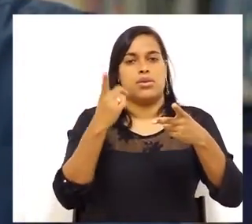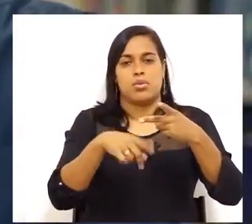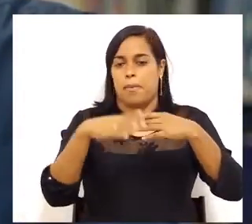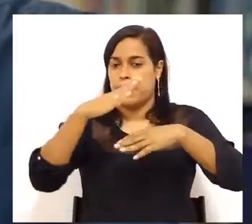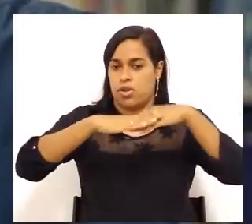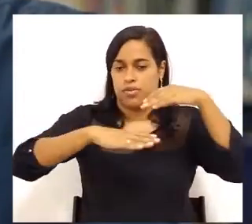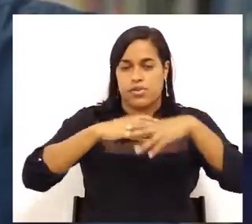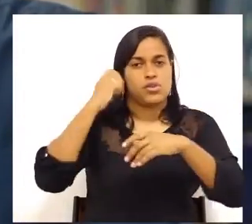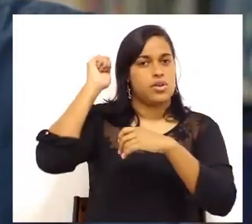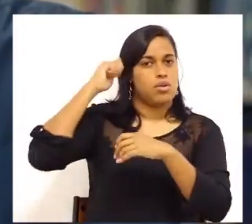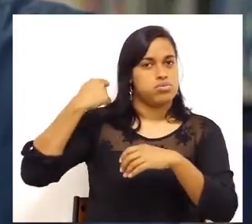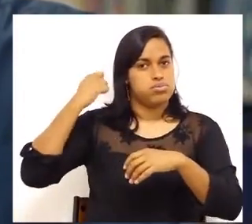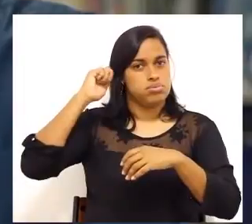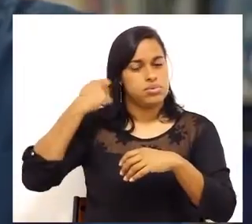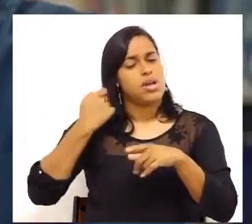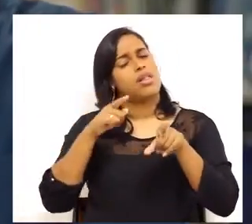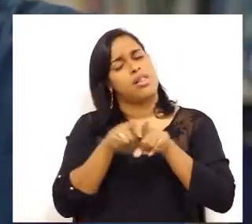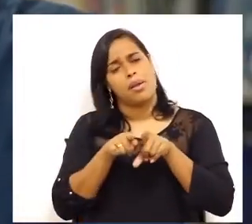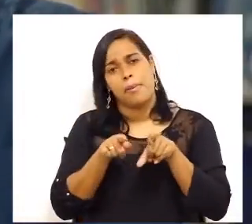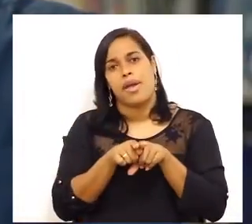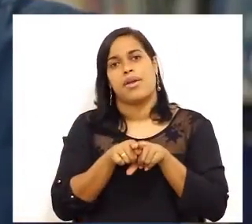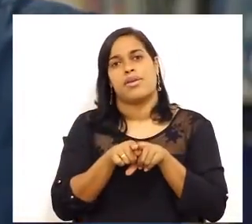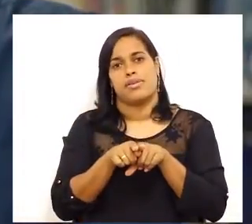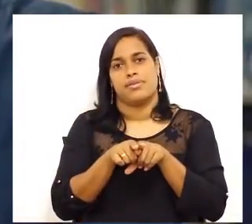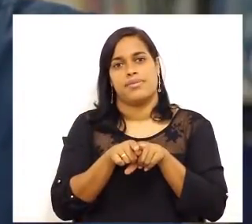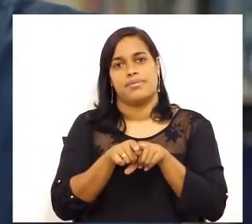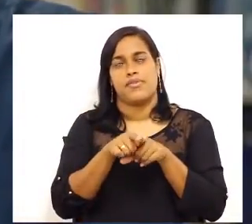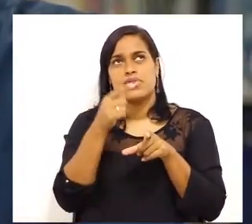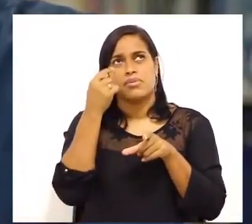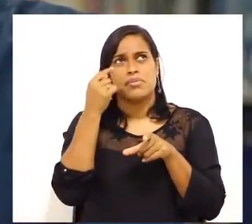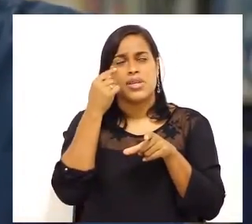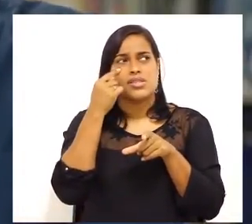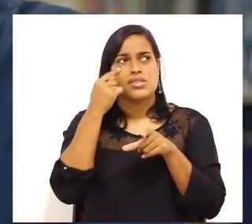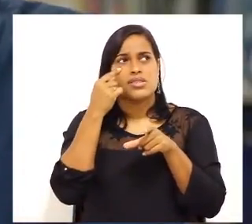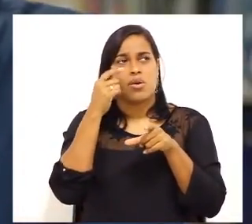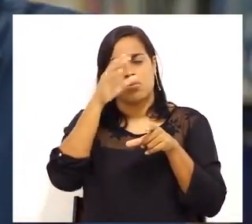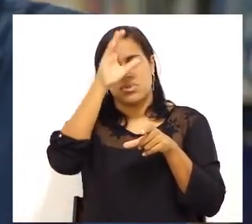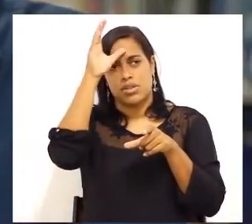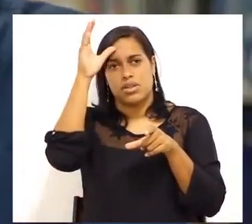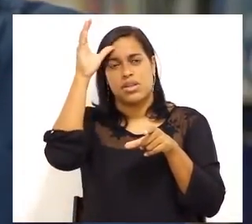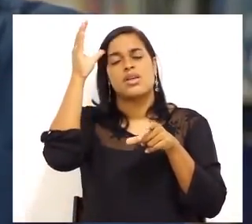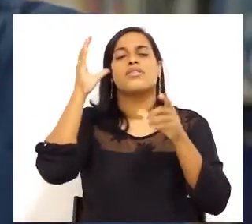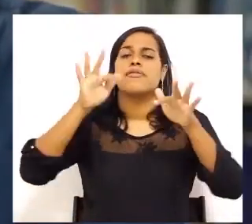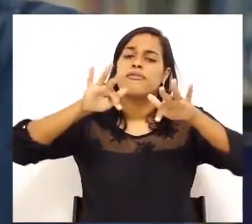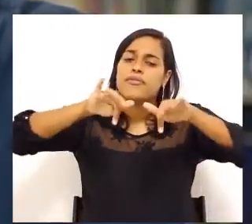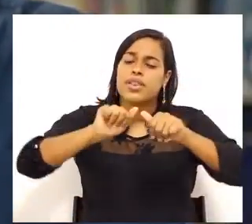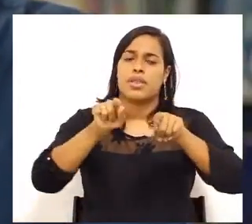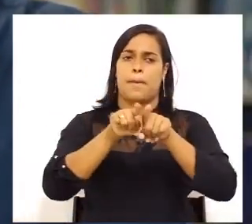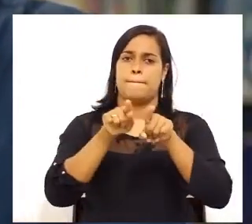habilidades e competências que façam com que o cliente final, que o usuário, diga esse serviço será de qualidade.